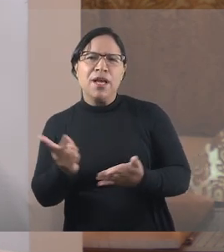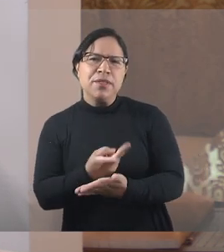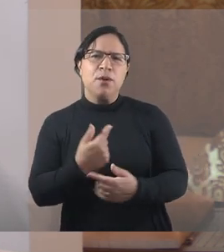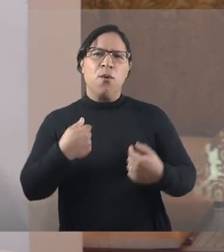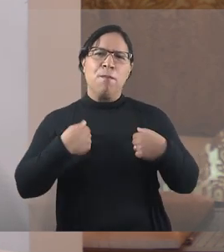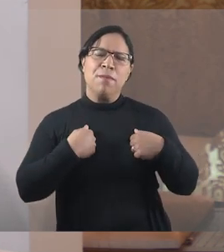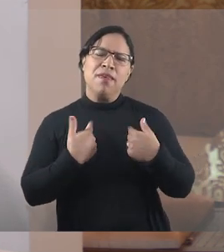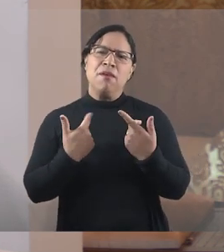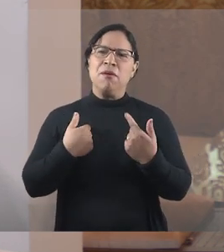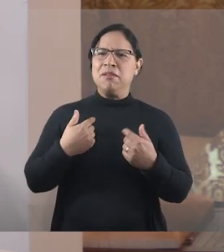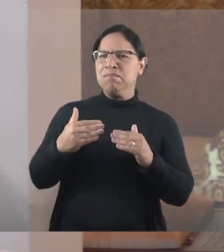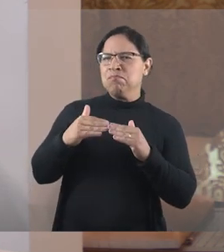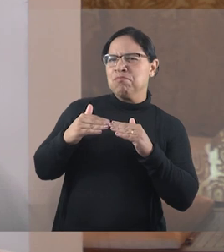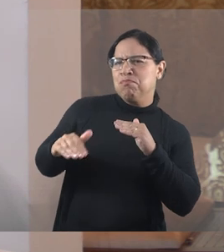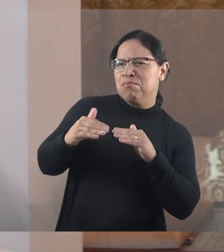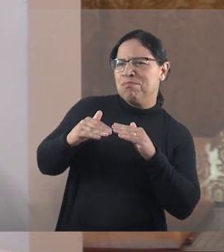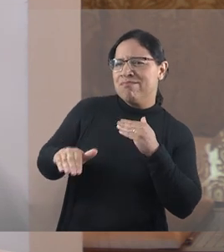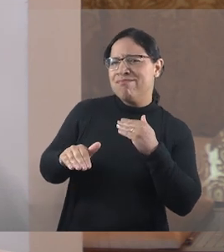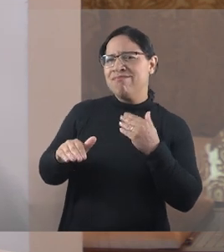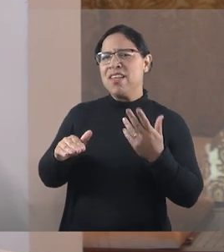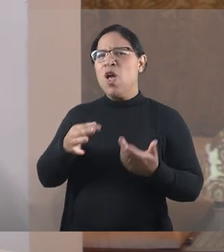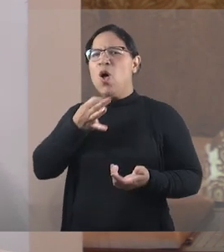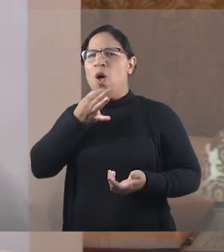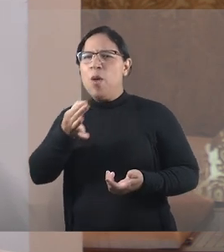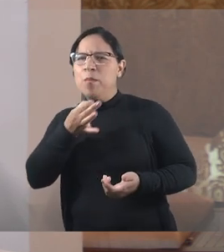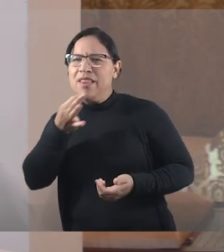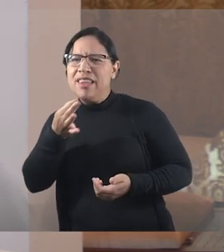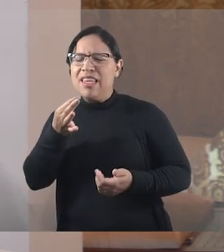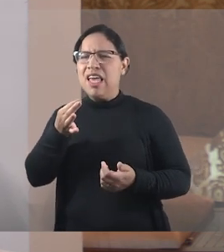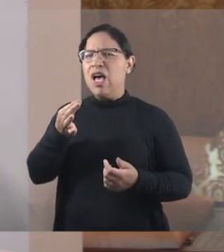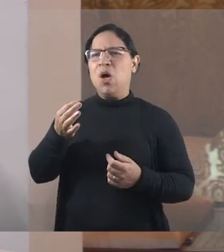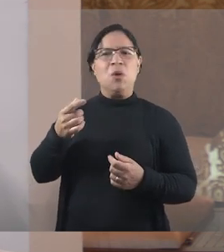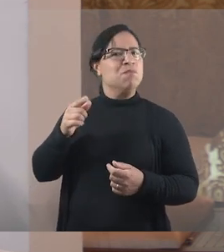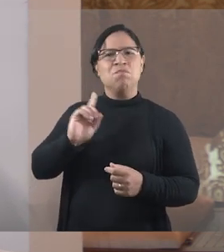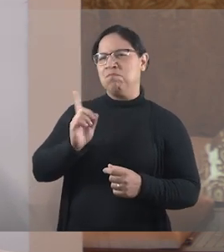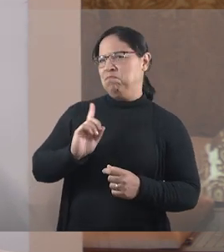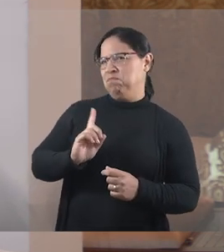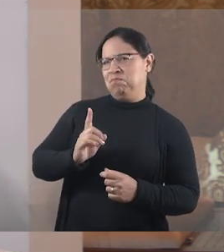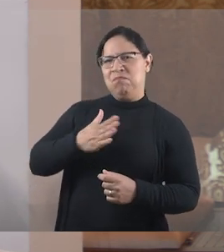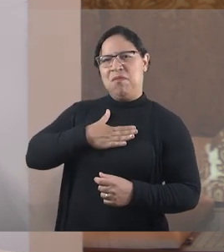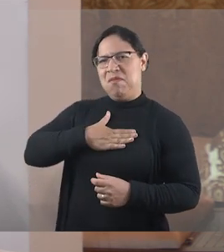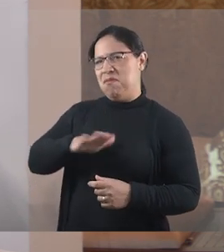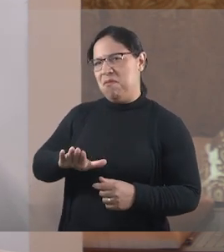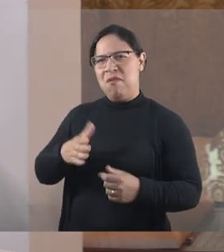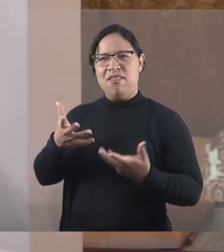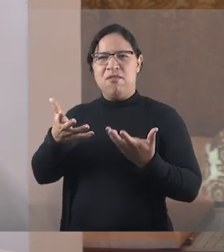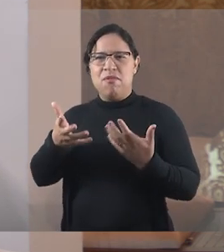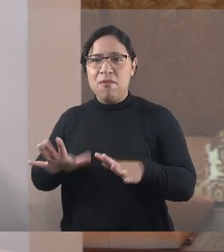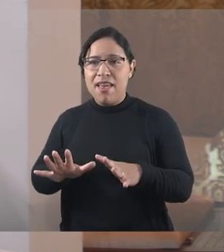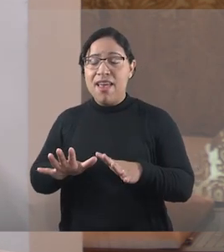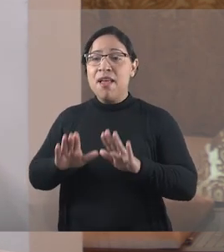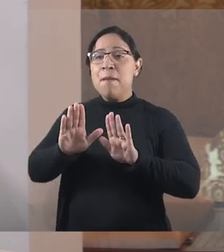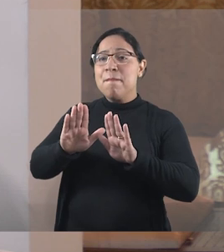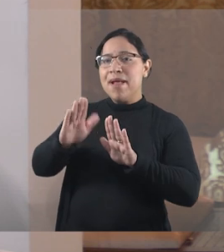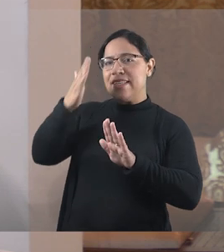agrada, essas cores não harmonizam, na minha opinião. E a verdade é que nós não nos submetemos ao Senhor. Nós